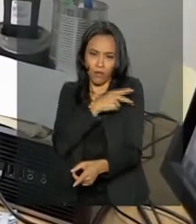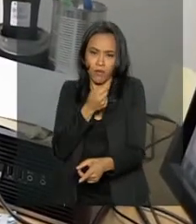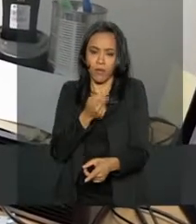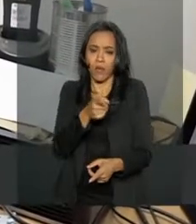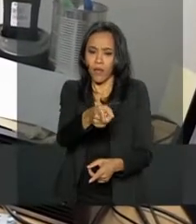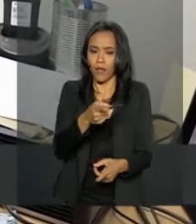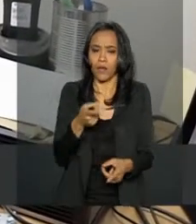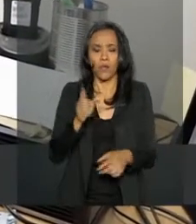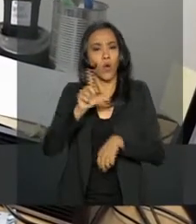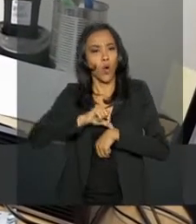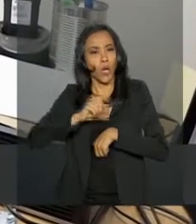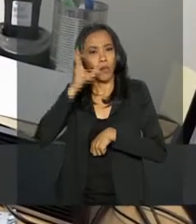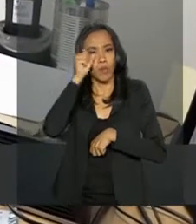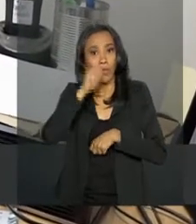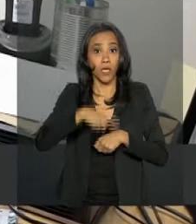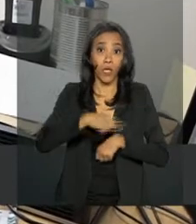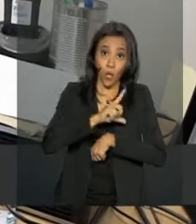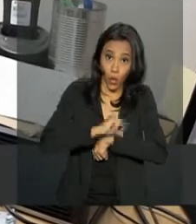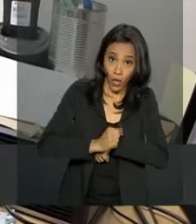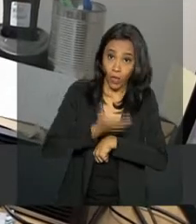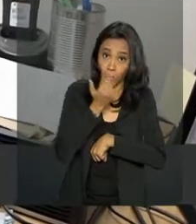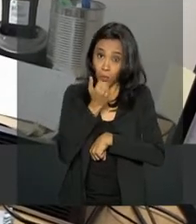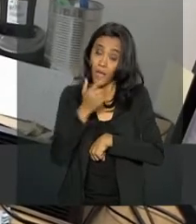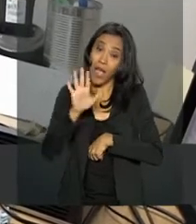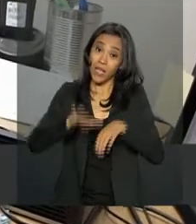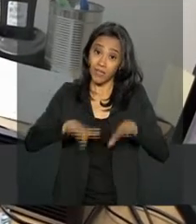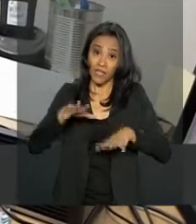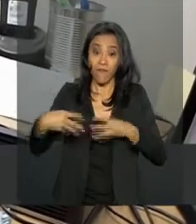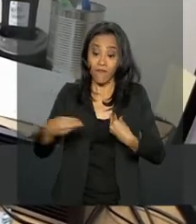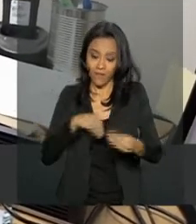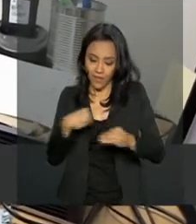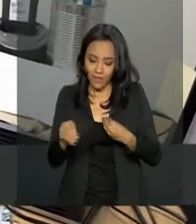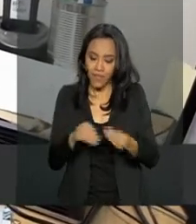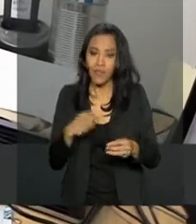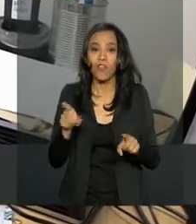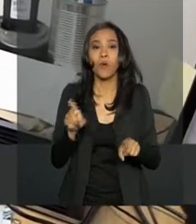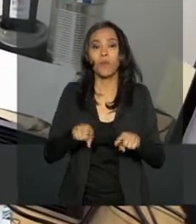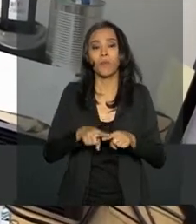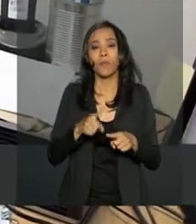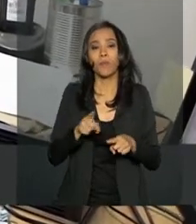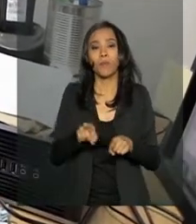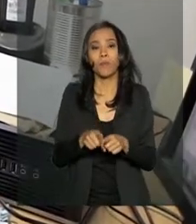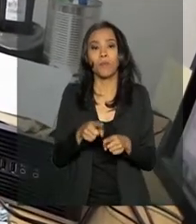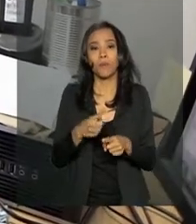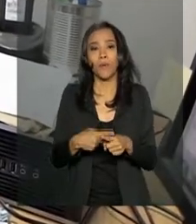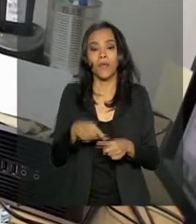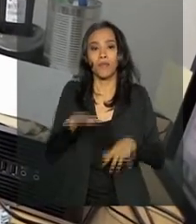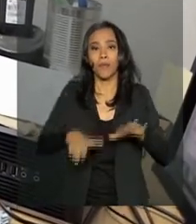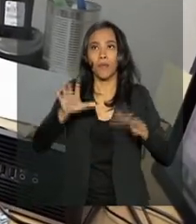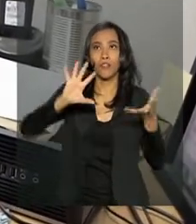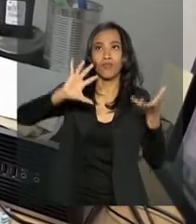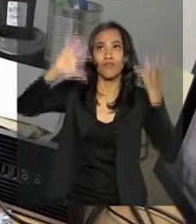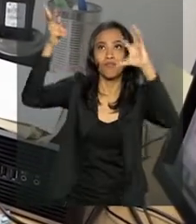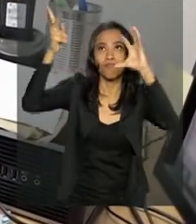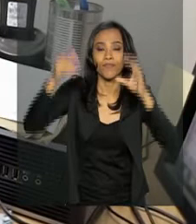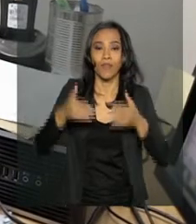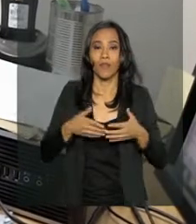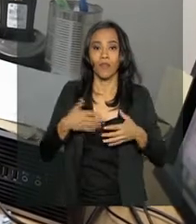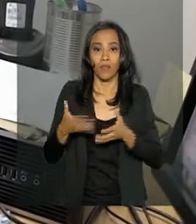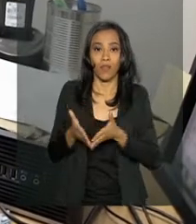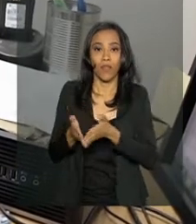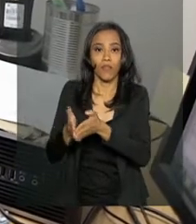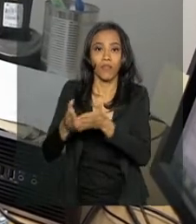o horário para dormir, o horário do almoço, naturalmente flexível, porque muita coisa depende das condições meteorológicas, os trabalhos com navio dependem das condições.